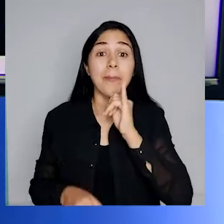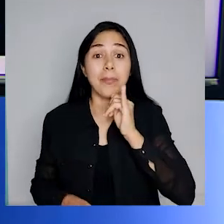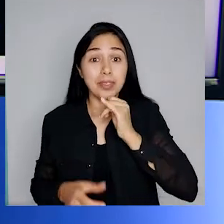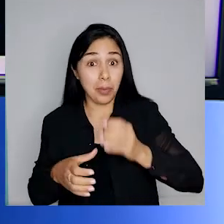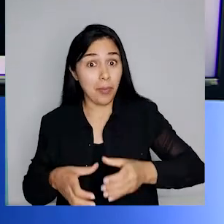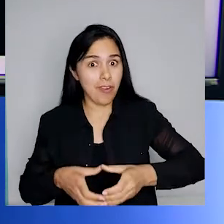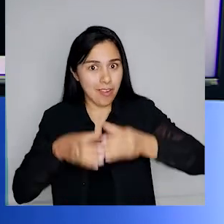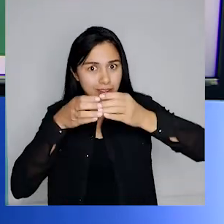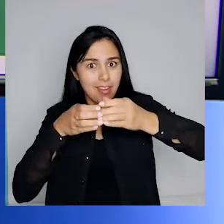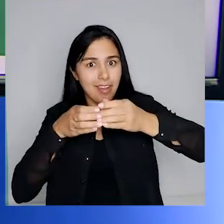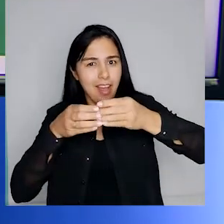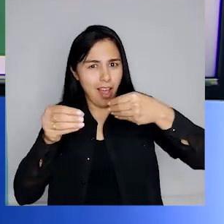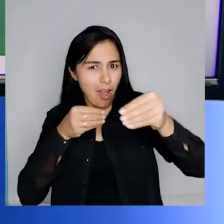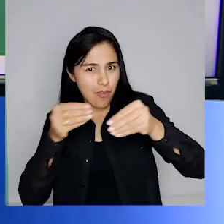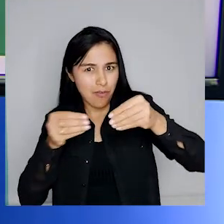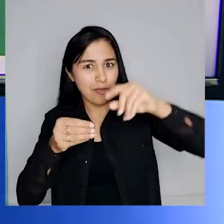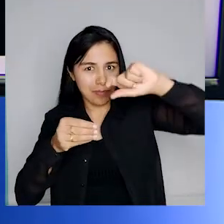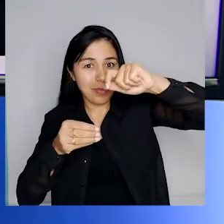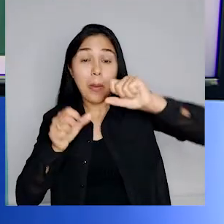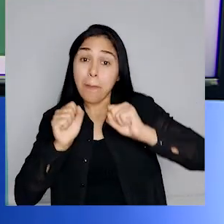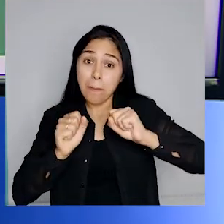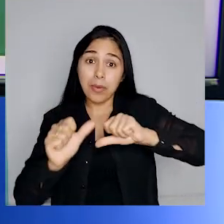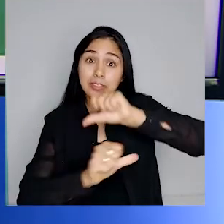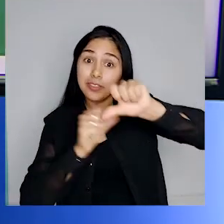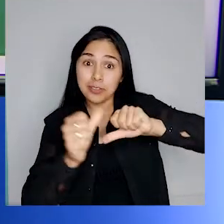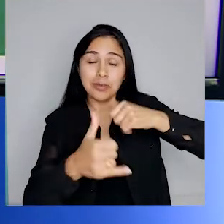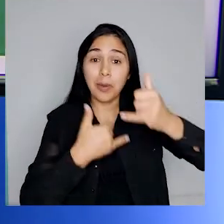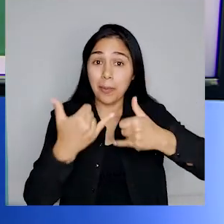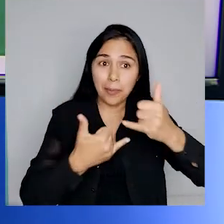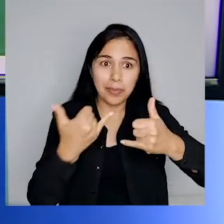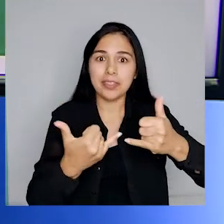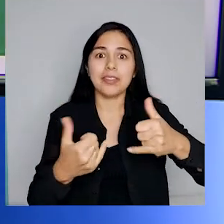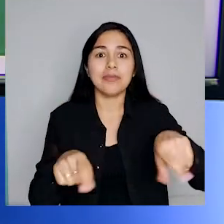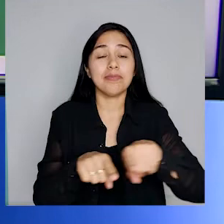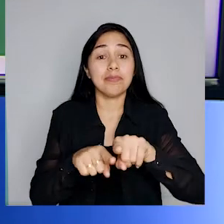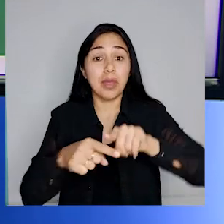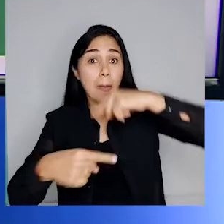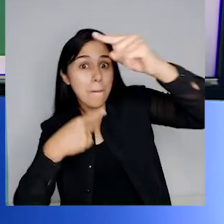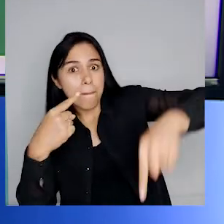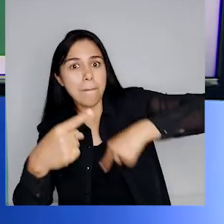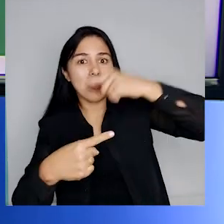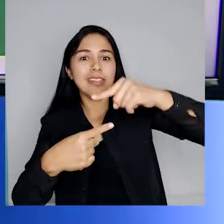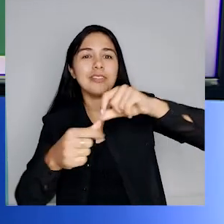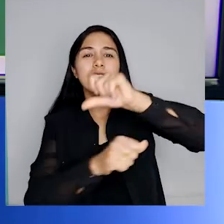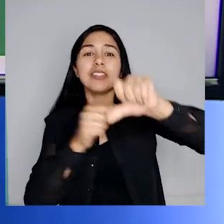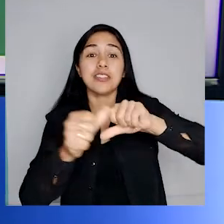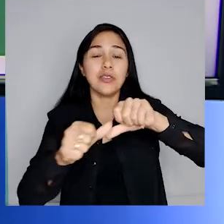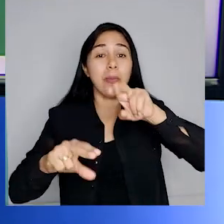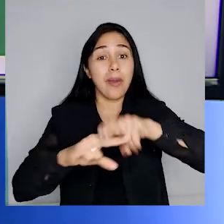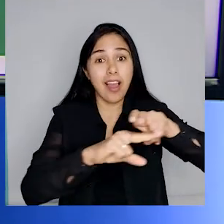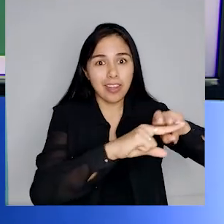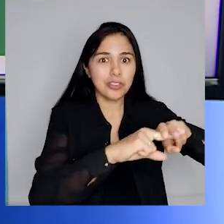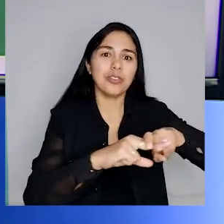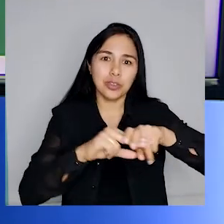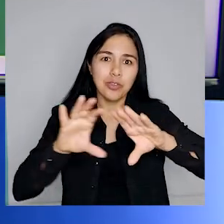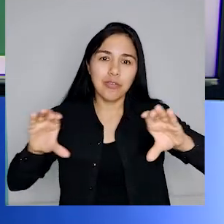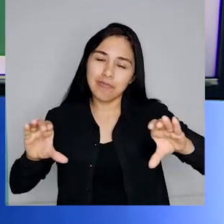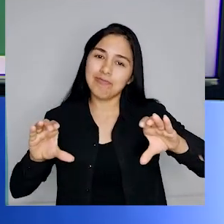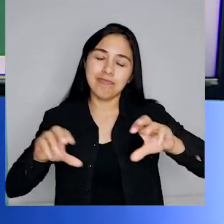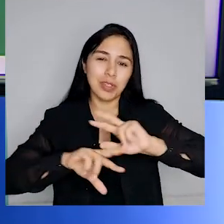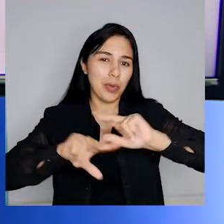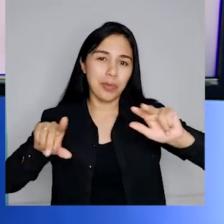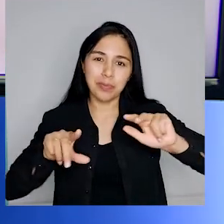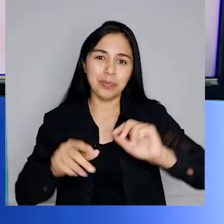podem virar brinquedo ou suporte para uma horta vertical, pneus podem virar sofás e até outros móveis.